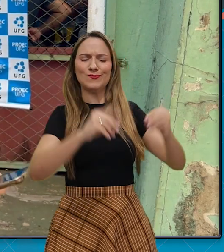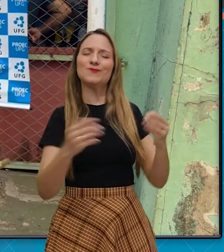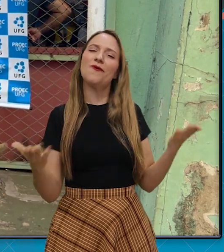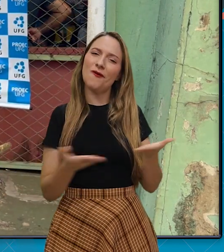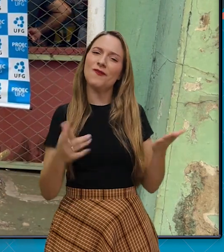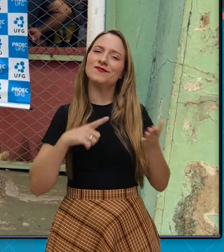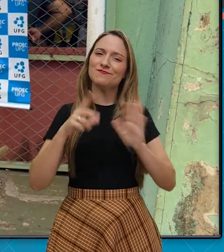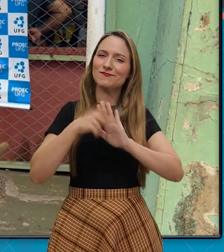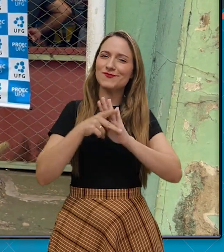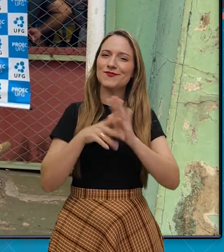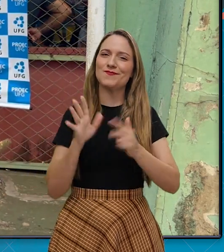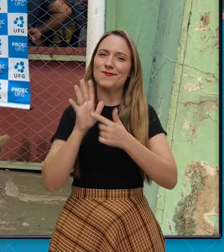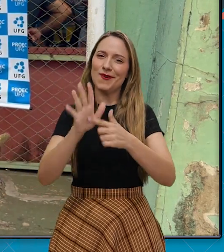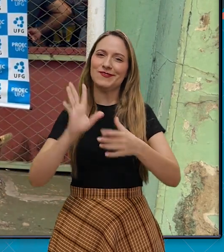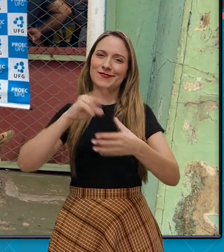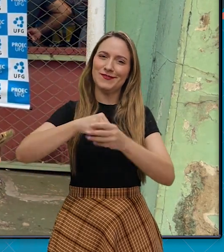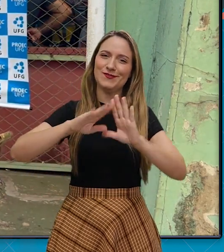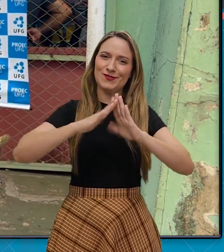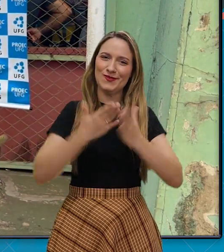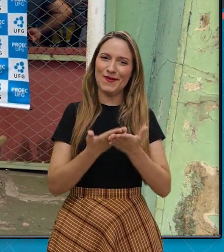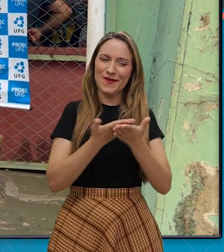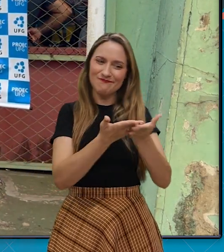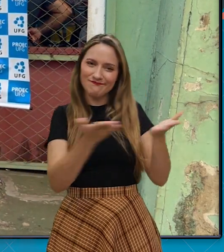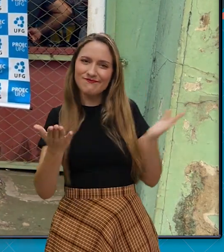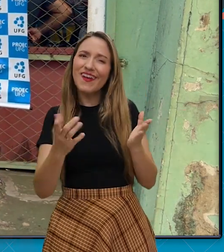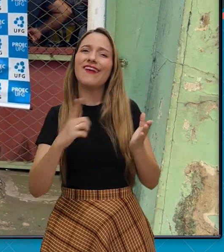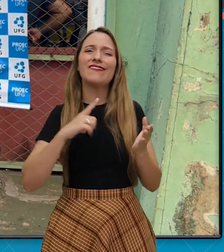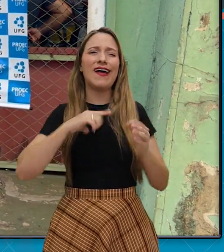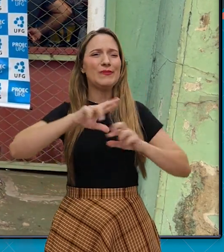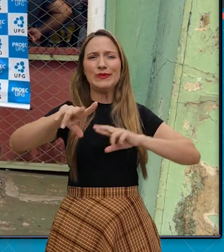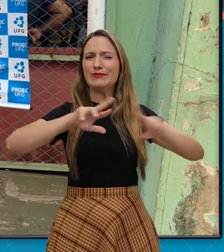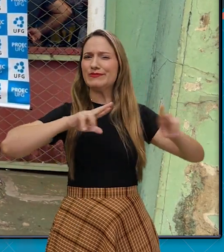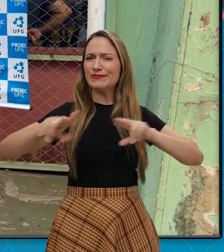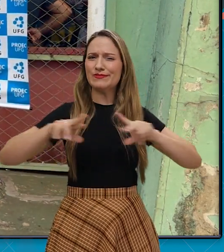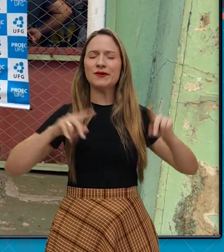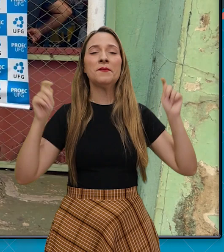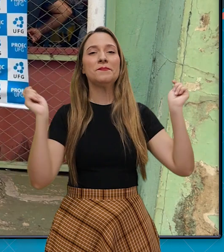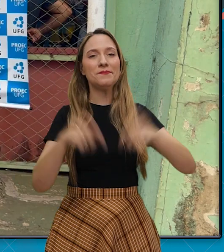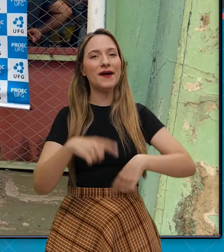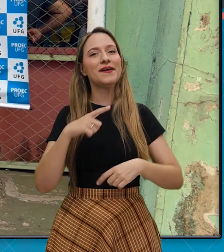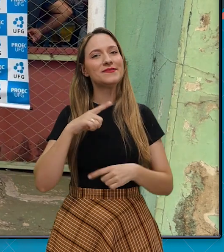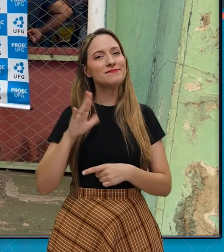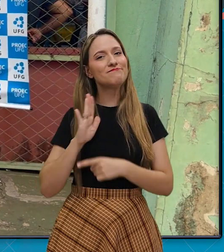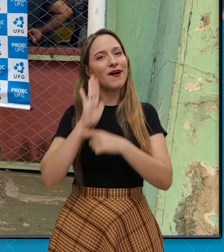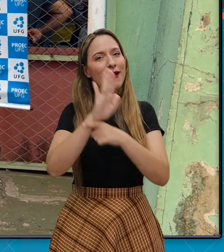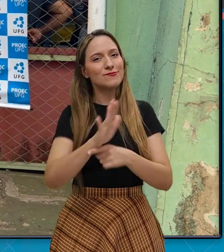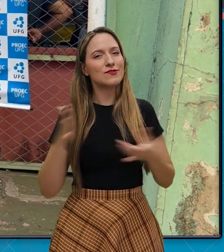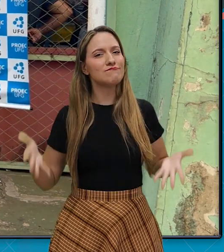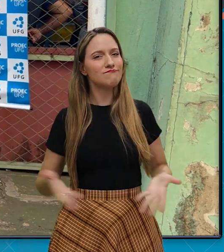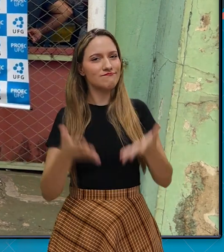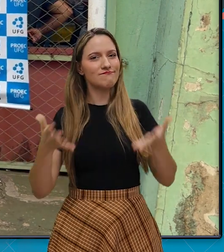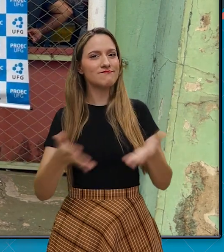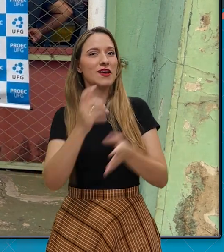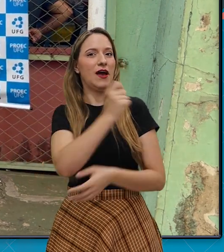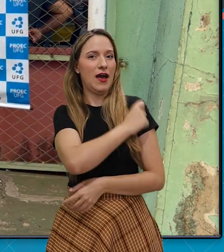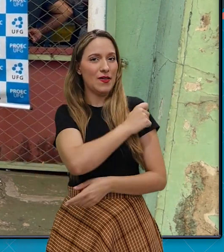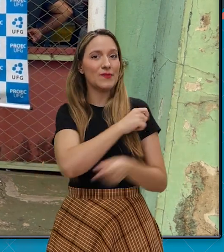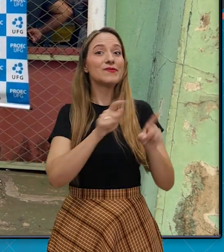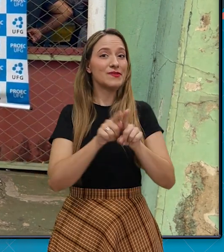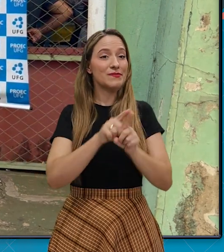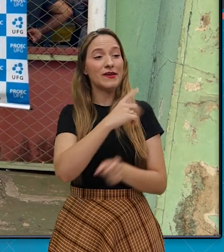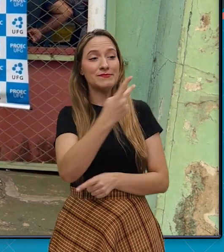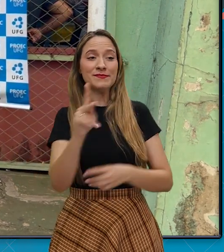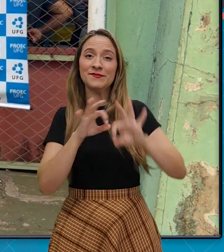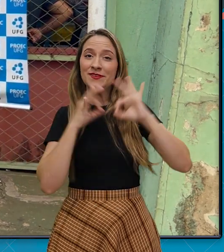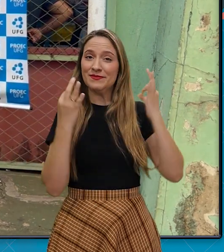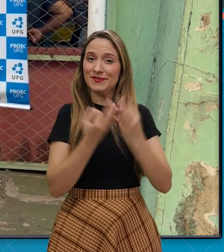esse projeto aqui para a unidade, onde eles trouxeram várias ações que vão contribuir tanto para os alunos quanto para